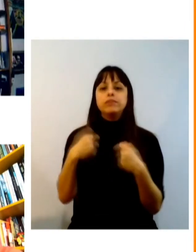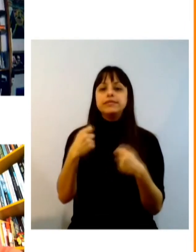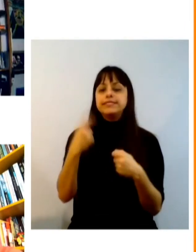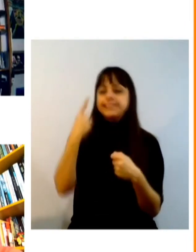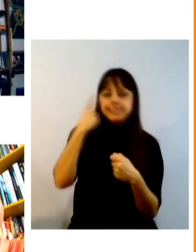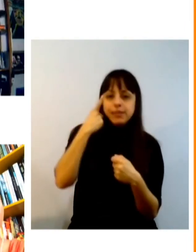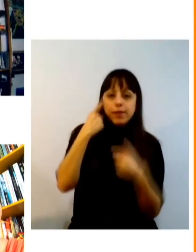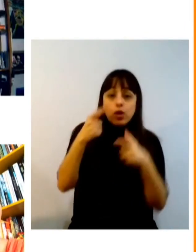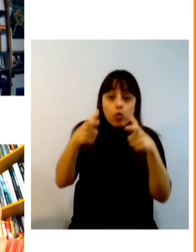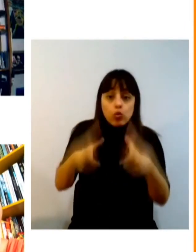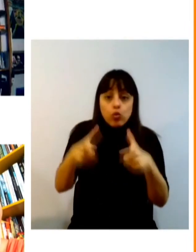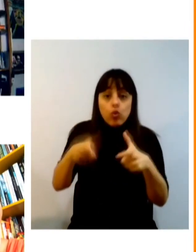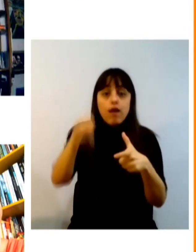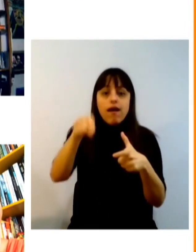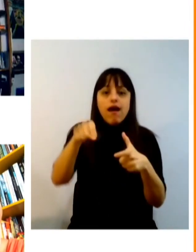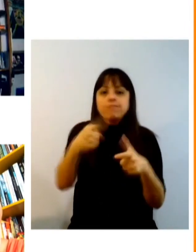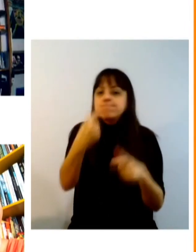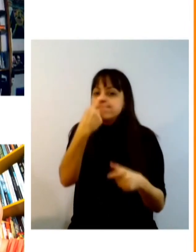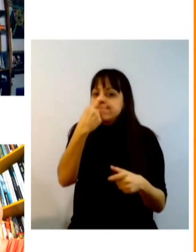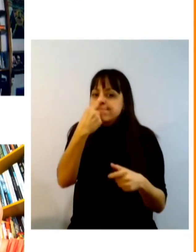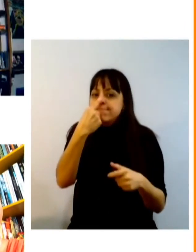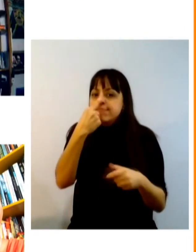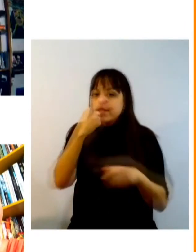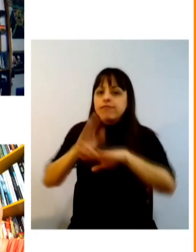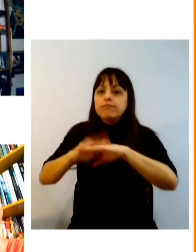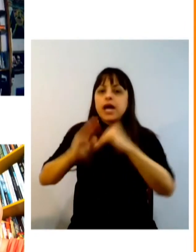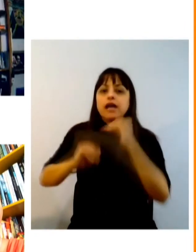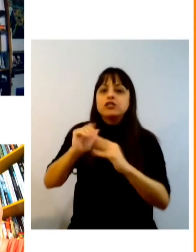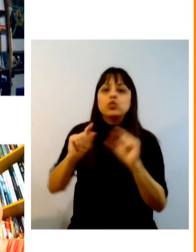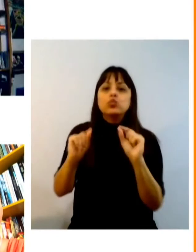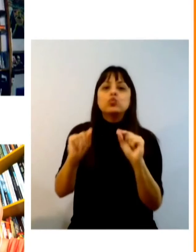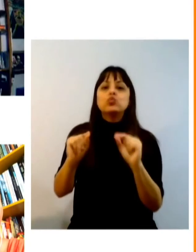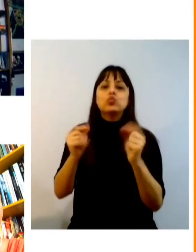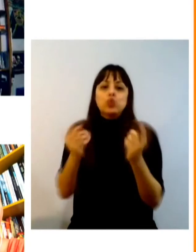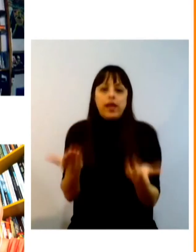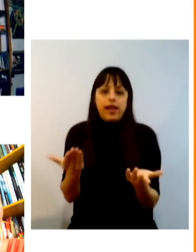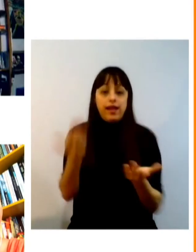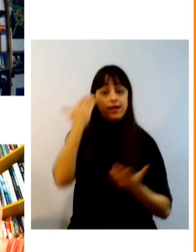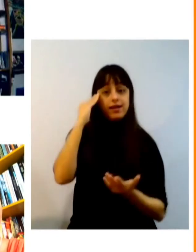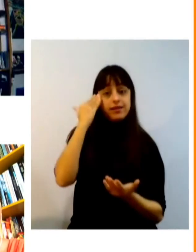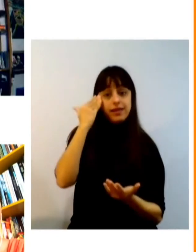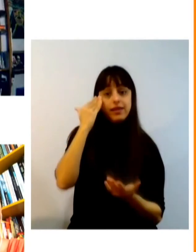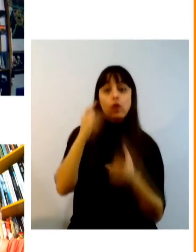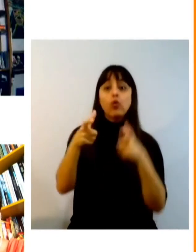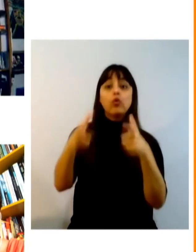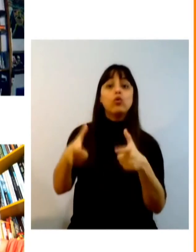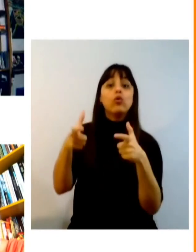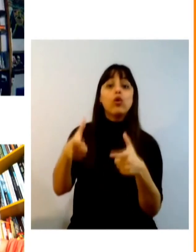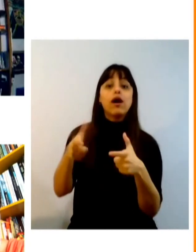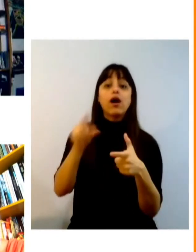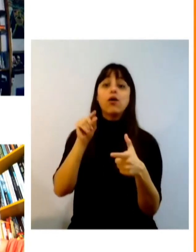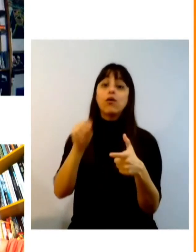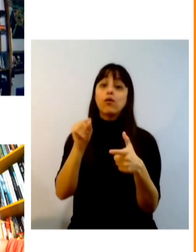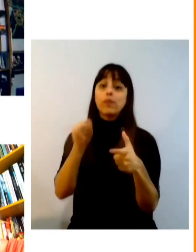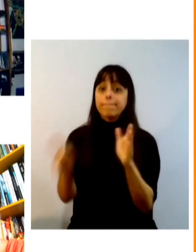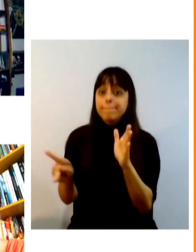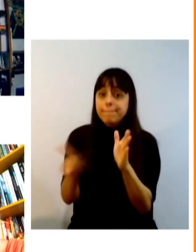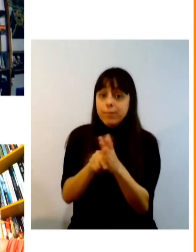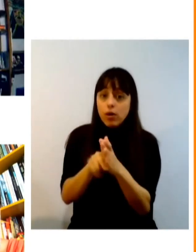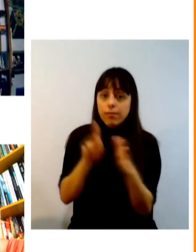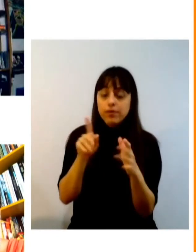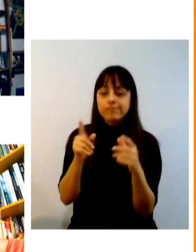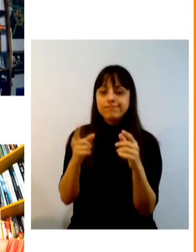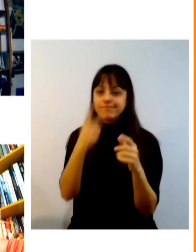fazer o mapeamento para entender o que se tem na região e qual é a vocação local dessa região e